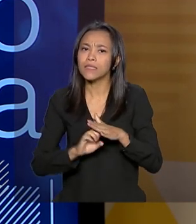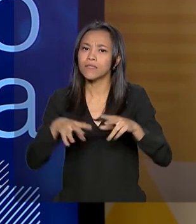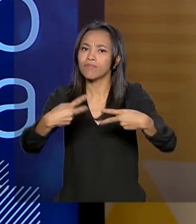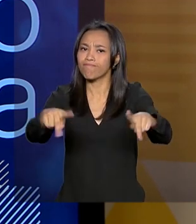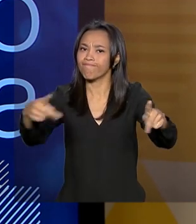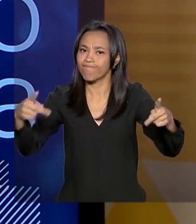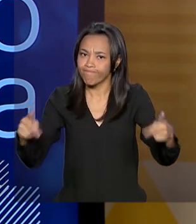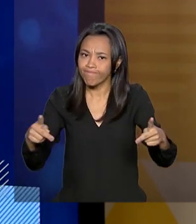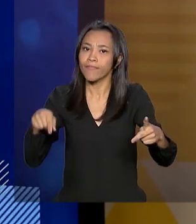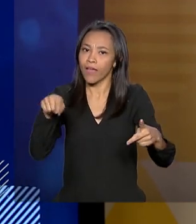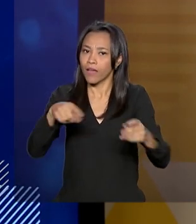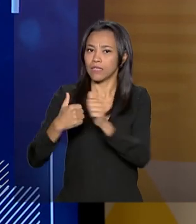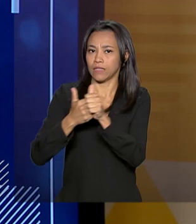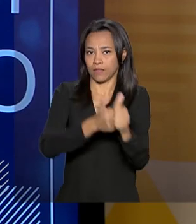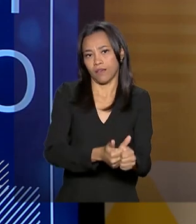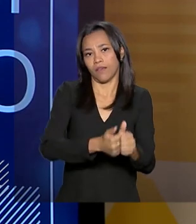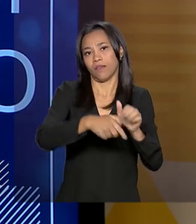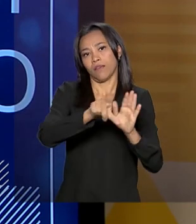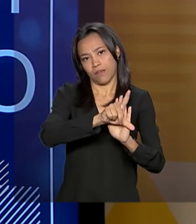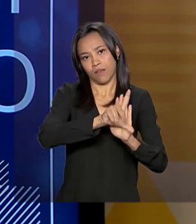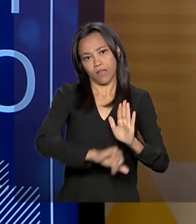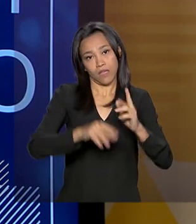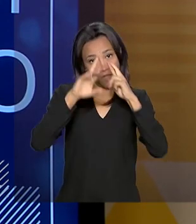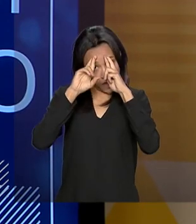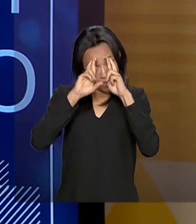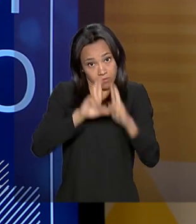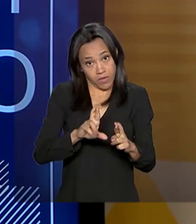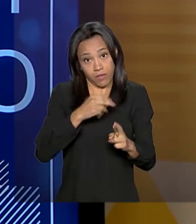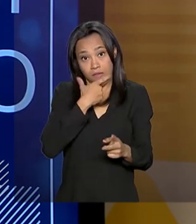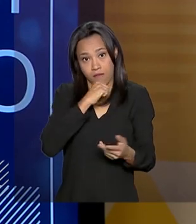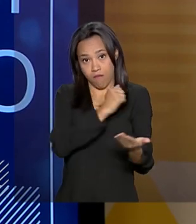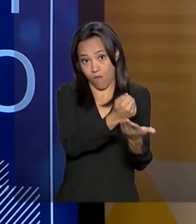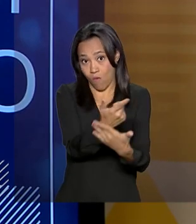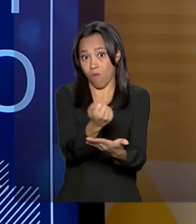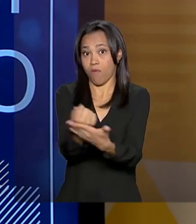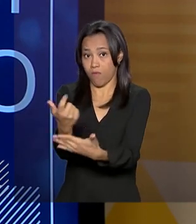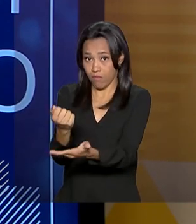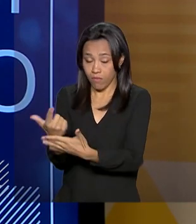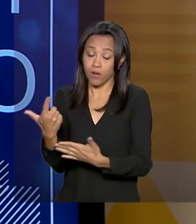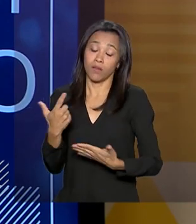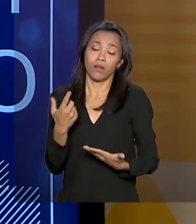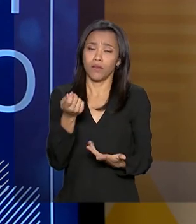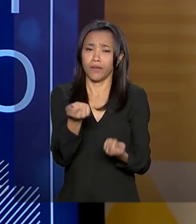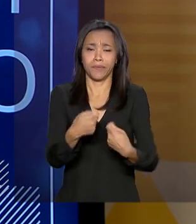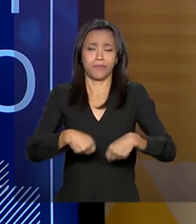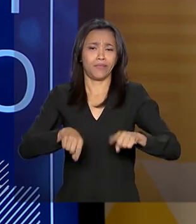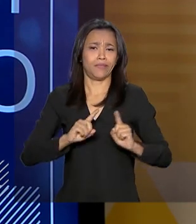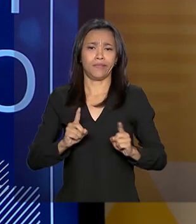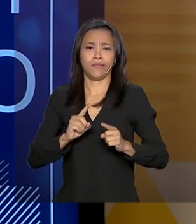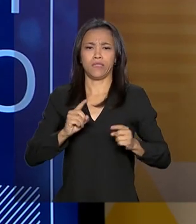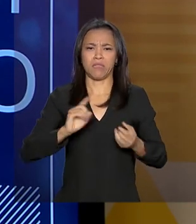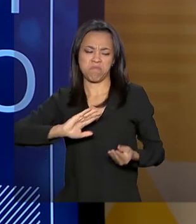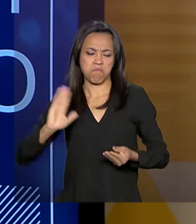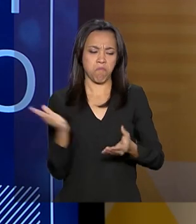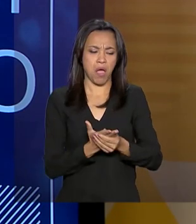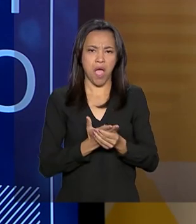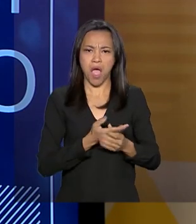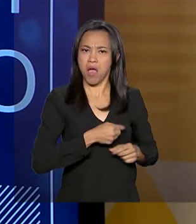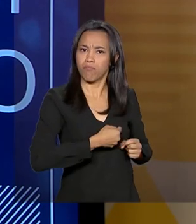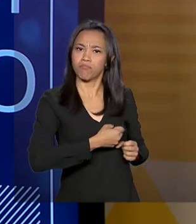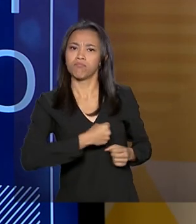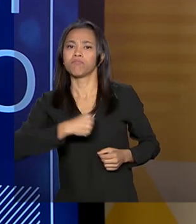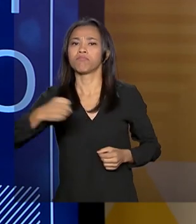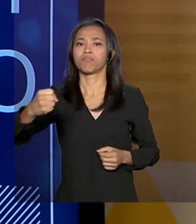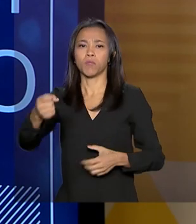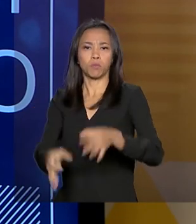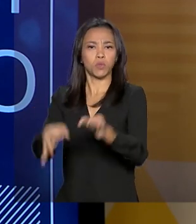cumprem a legislação, respeitam o consumidor e você não precisa judicializar, não precisa conflitar